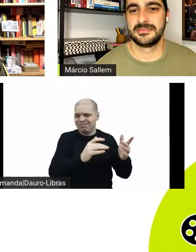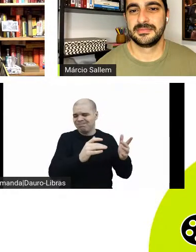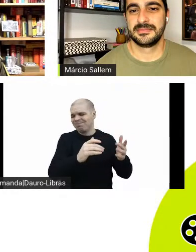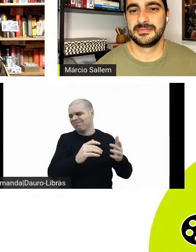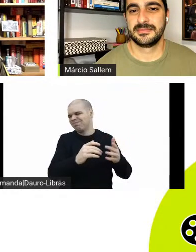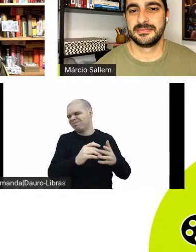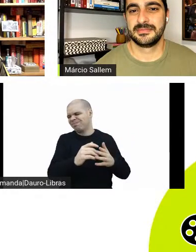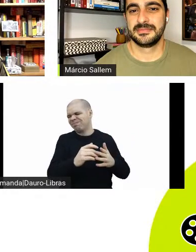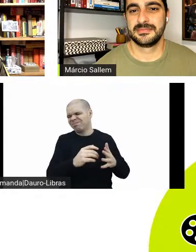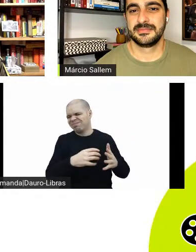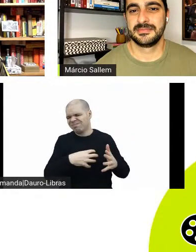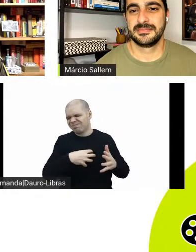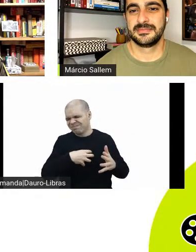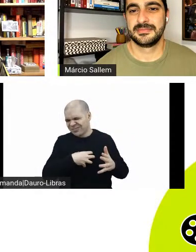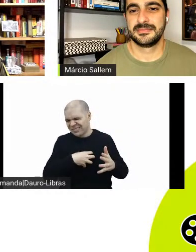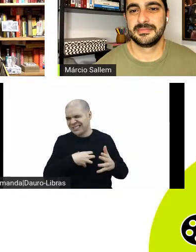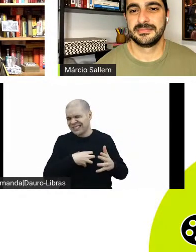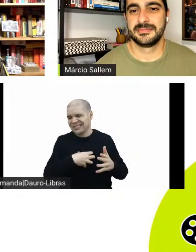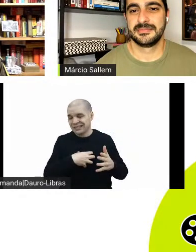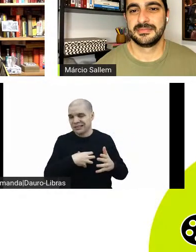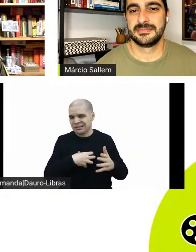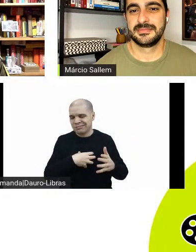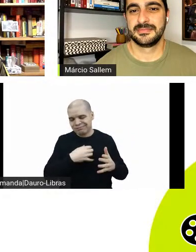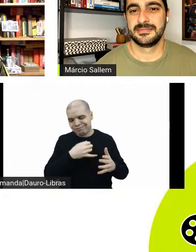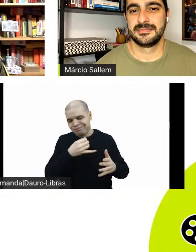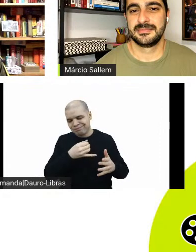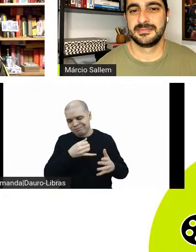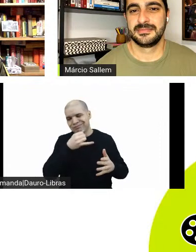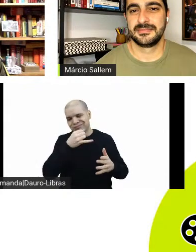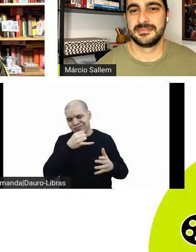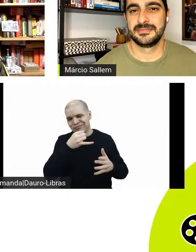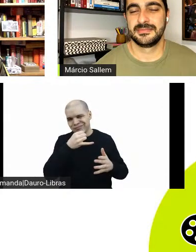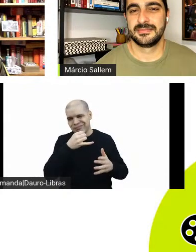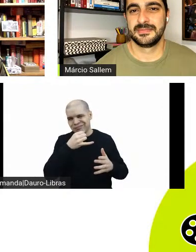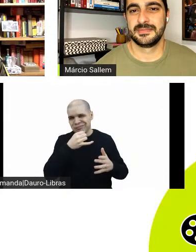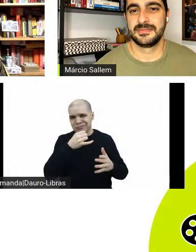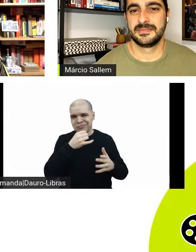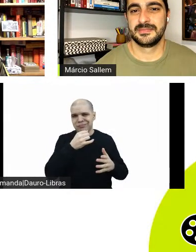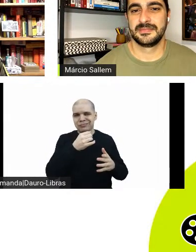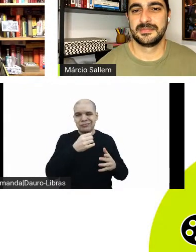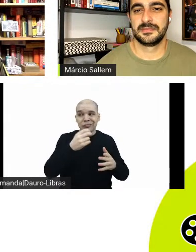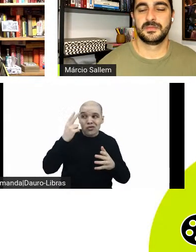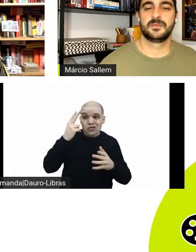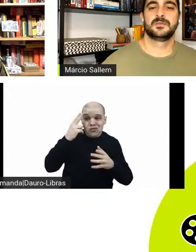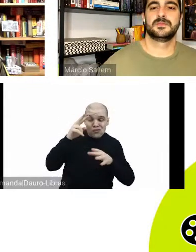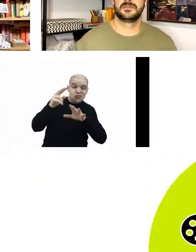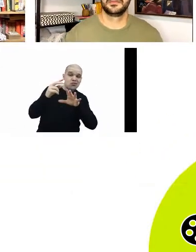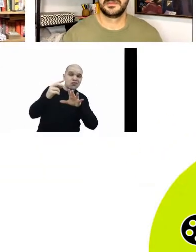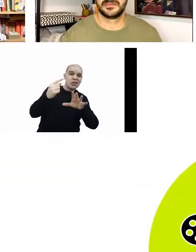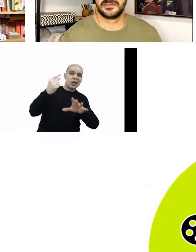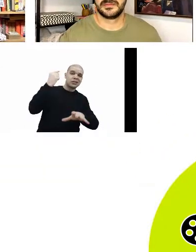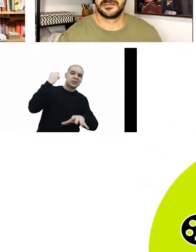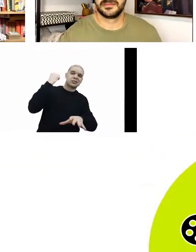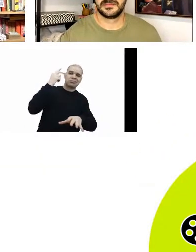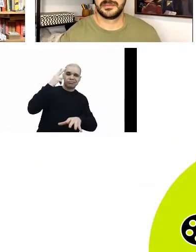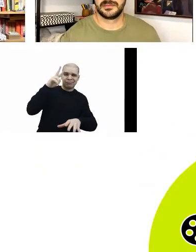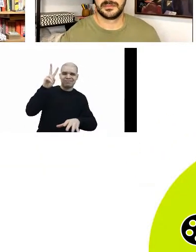brasileiro, do audiovisual brasileiro, na verdade, eu queria enfatizar aqui uma indicação